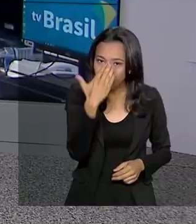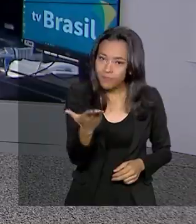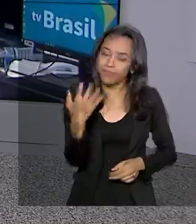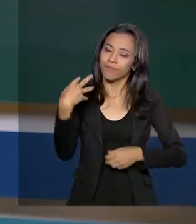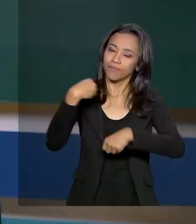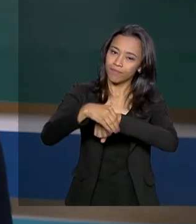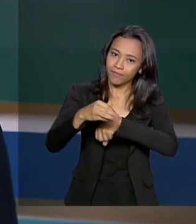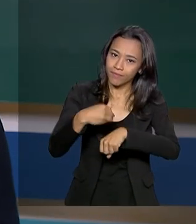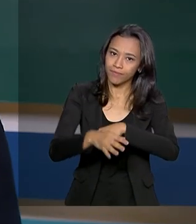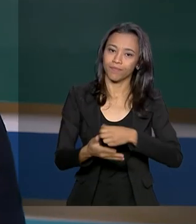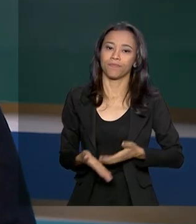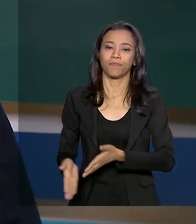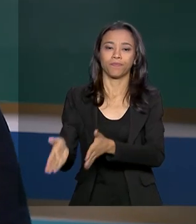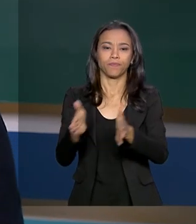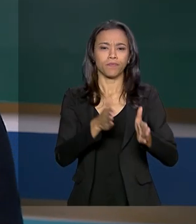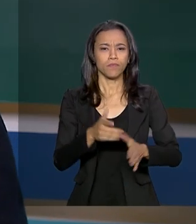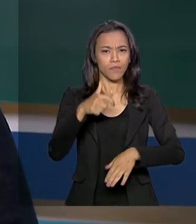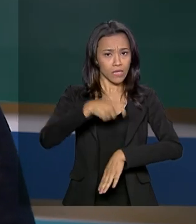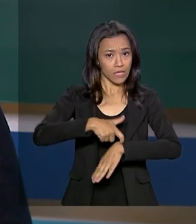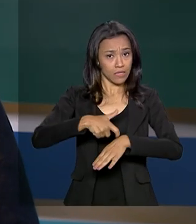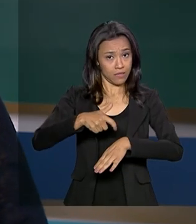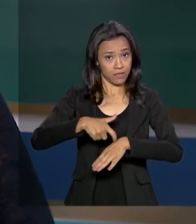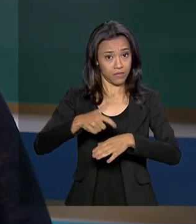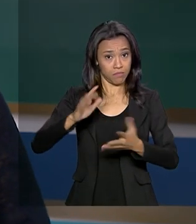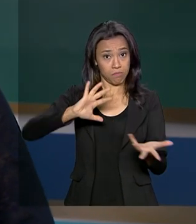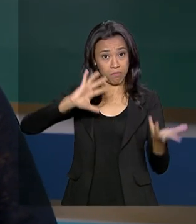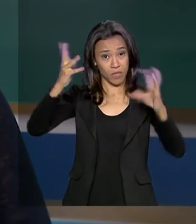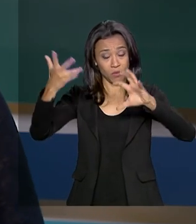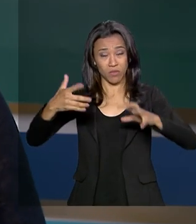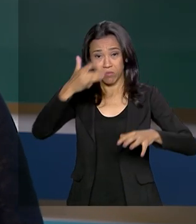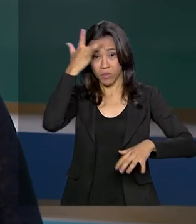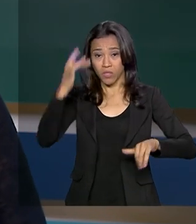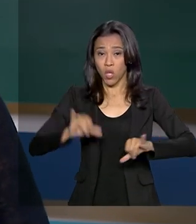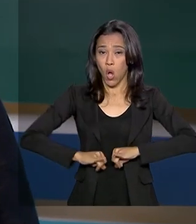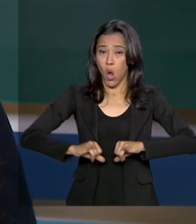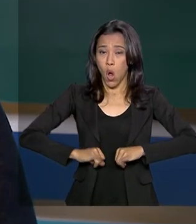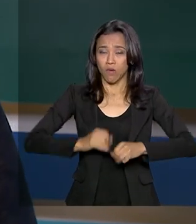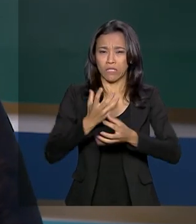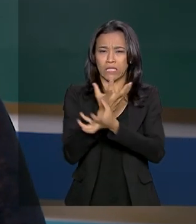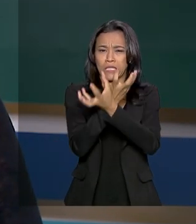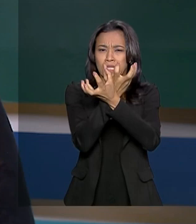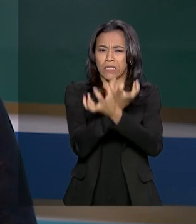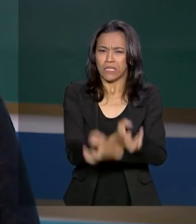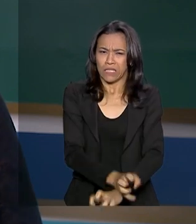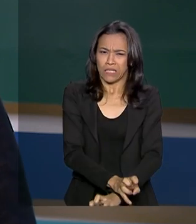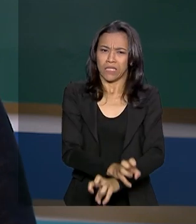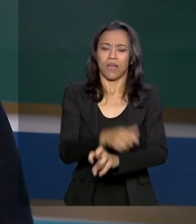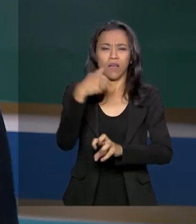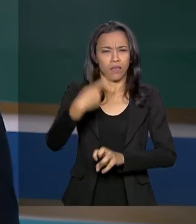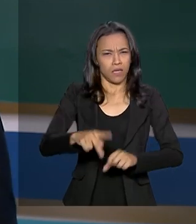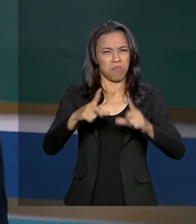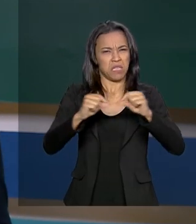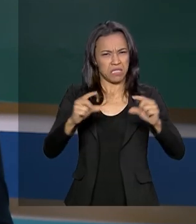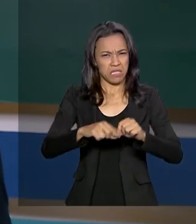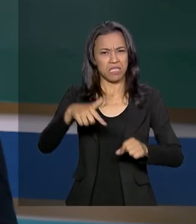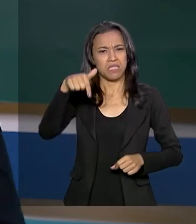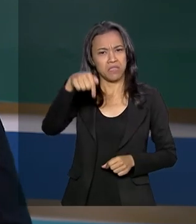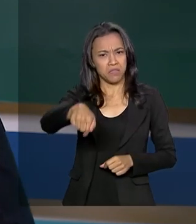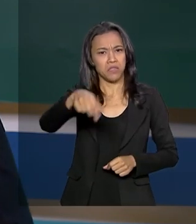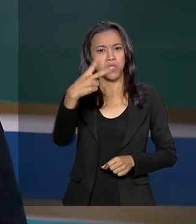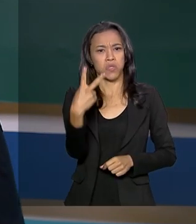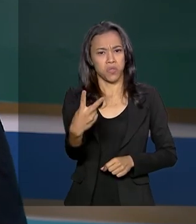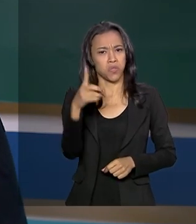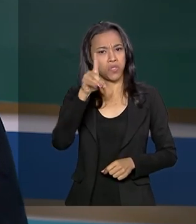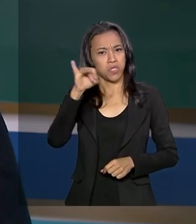informações. Nessa época do ano, muita gente sofre com a seca. Em Brasília, já são 72 dias sem chuva.